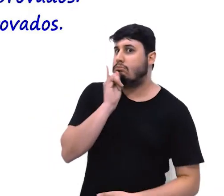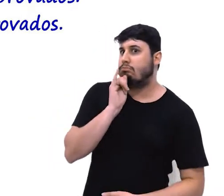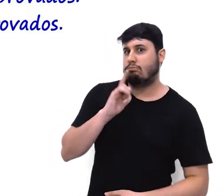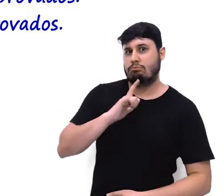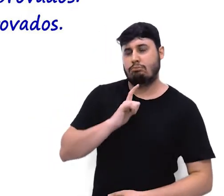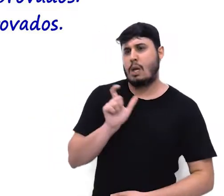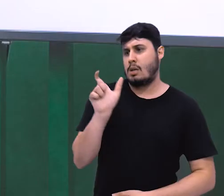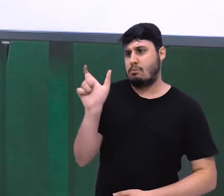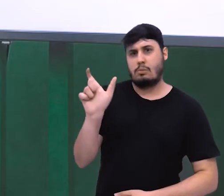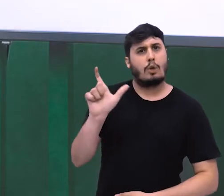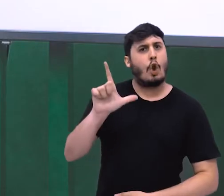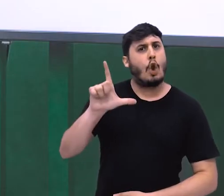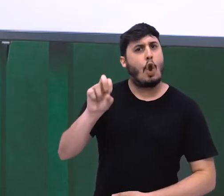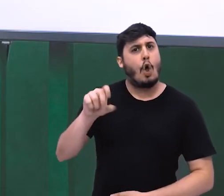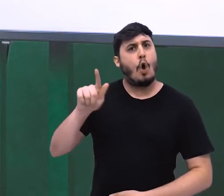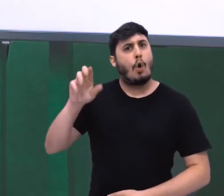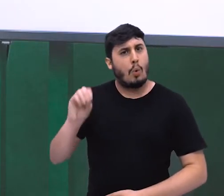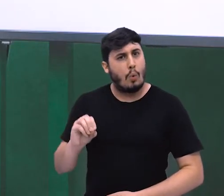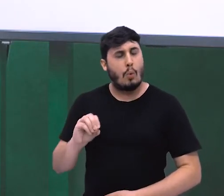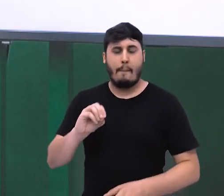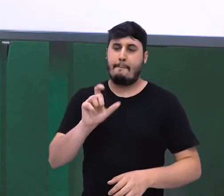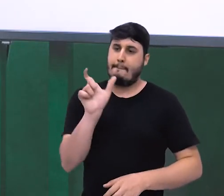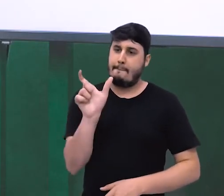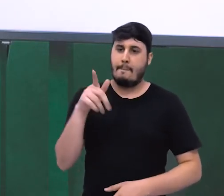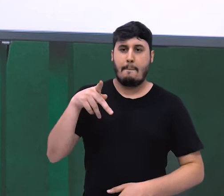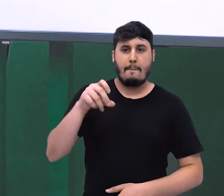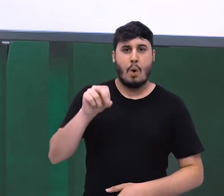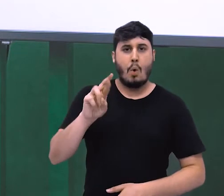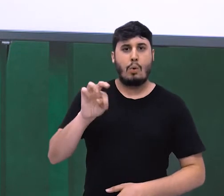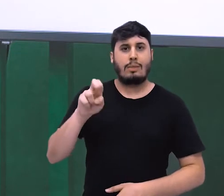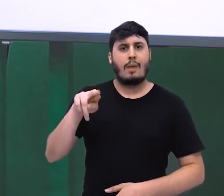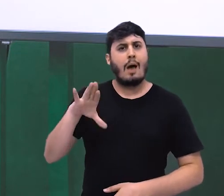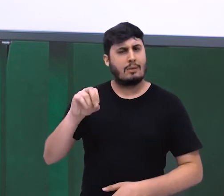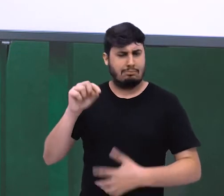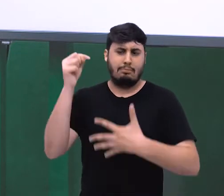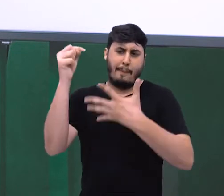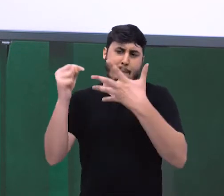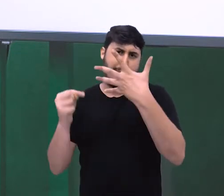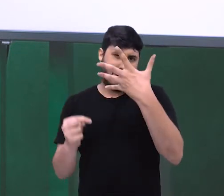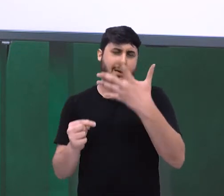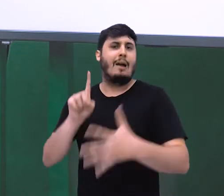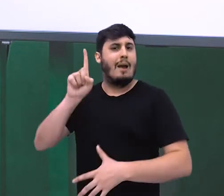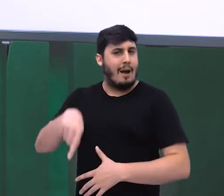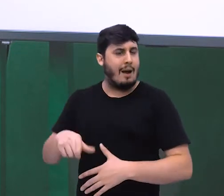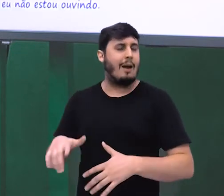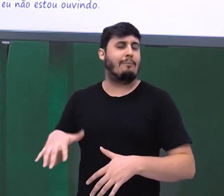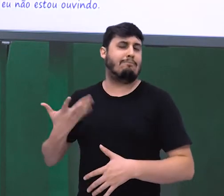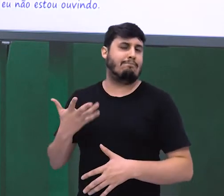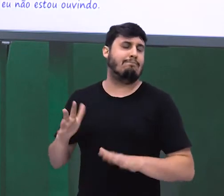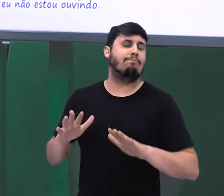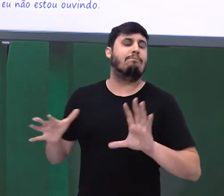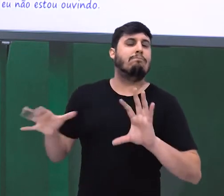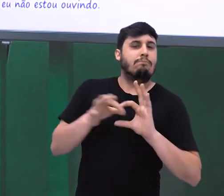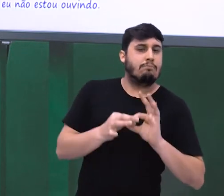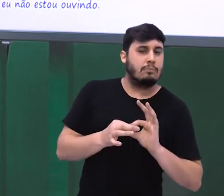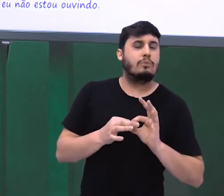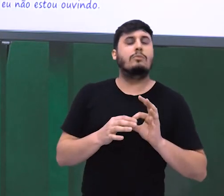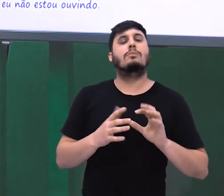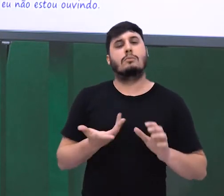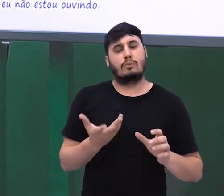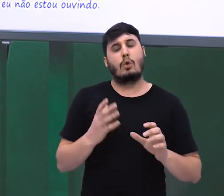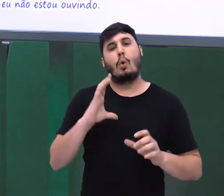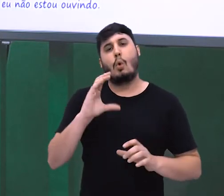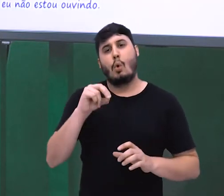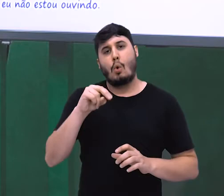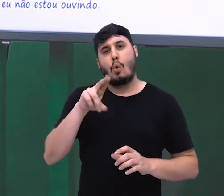assim, o por isso. Essas são algumas das conjunções coordenativas conclusivas. E temos a